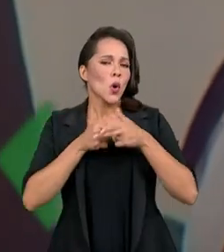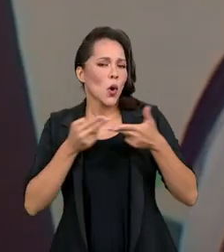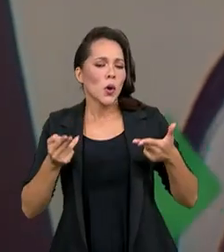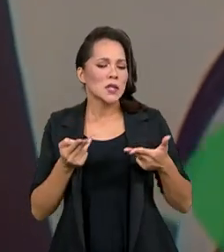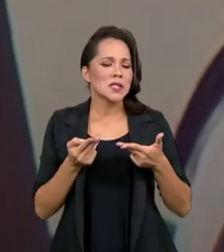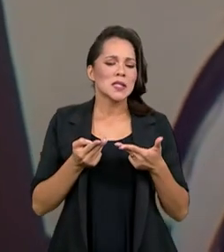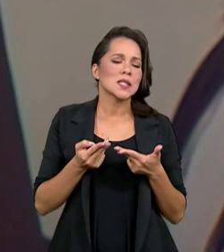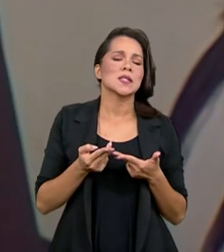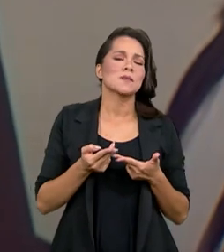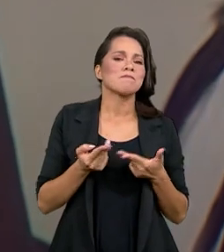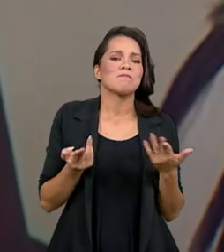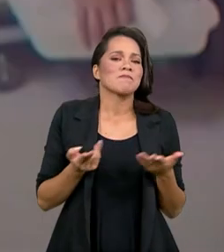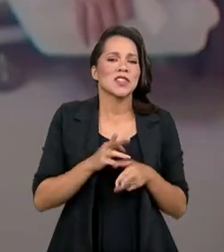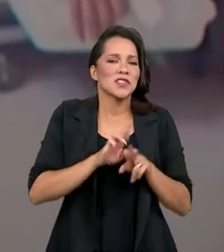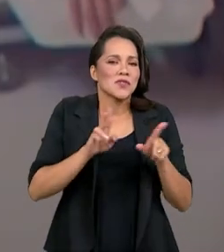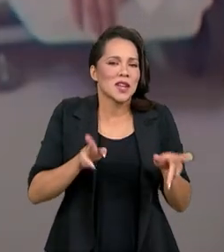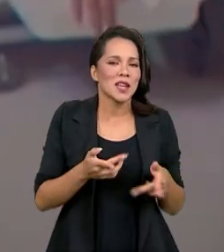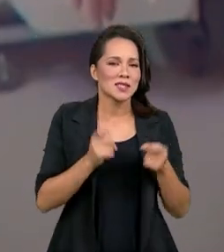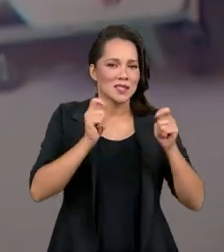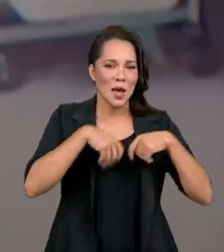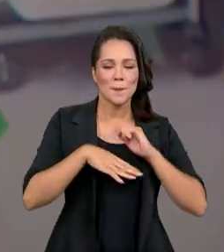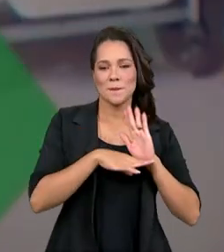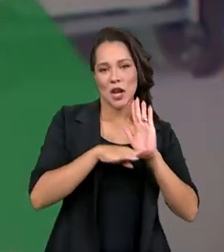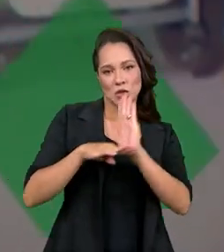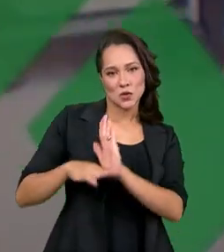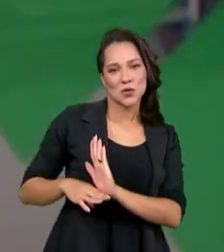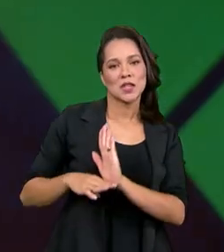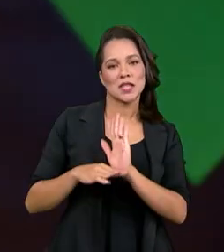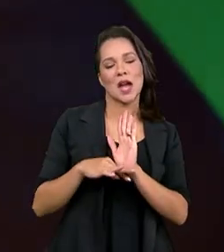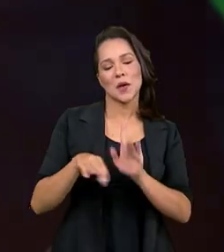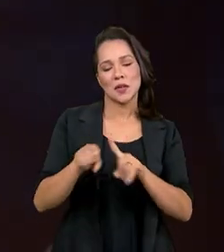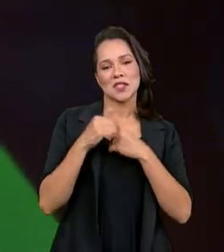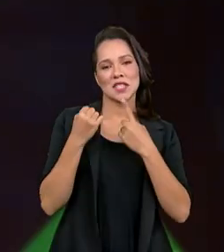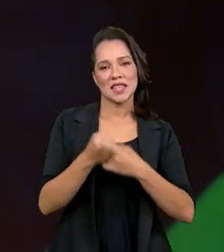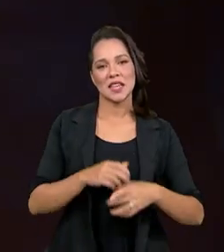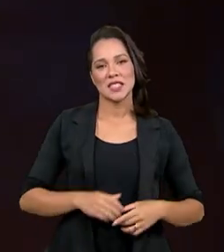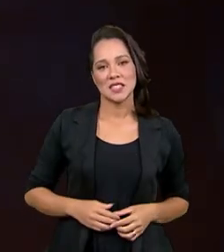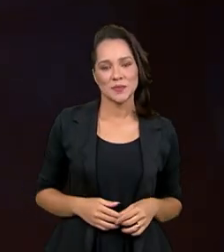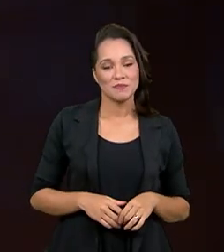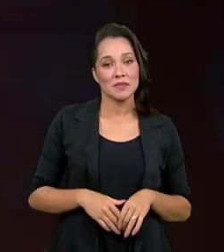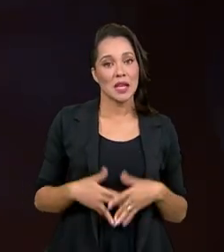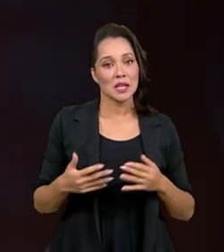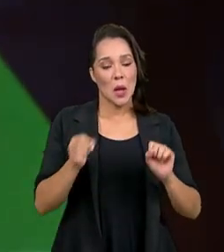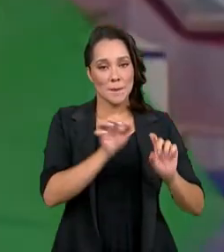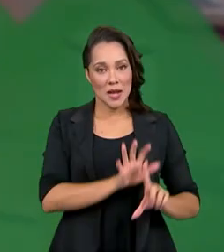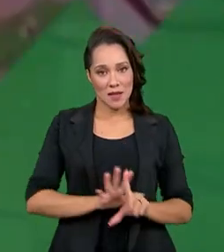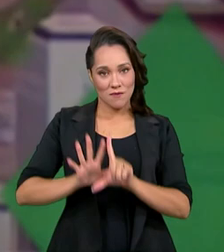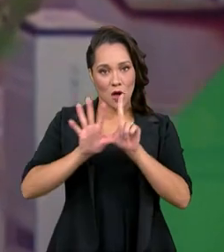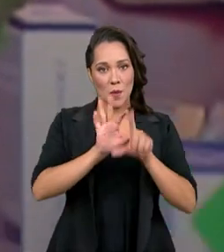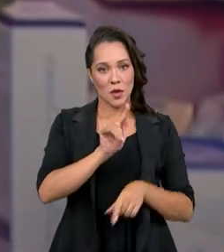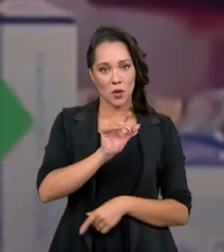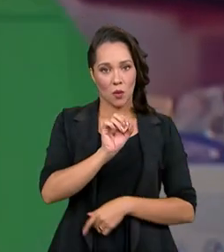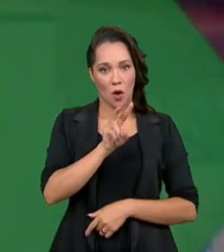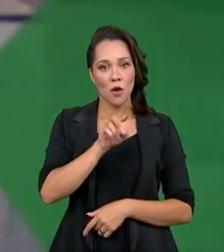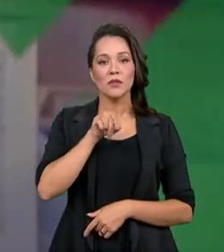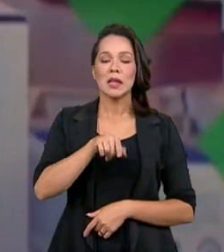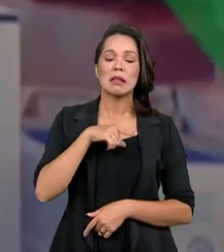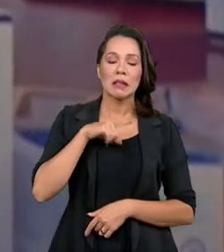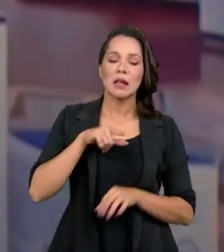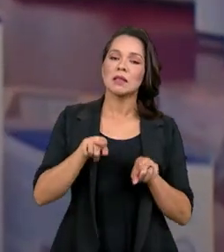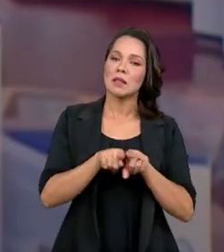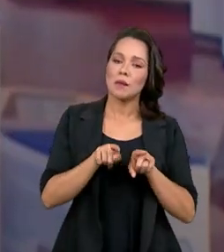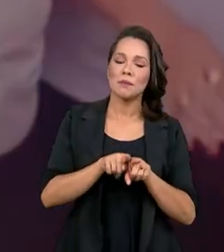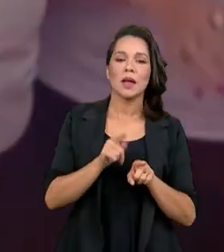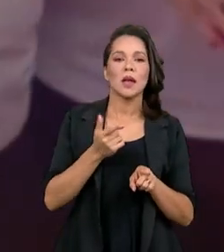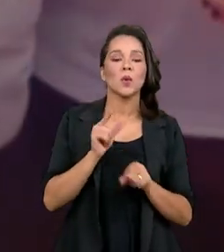enfim, outras formas de contribuir com a sociedade. Então, a plataforma, ela tem também,